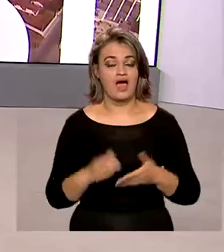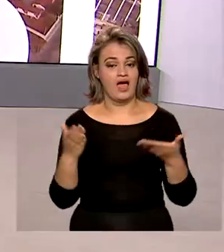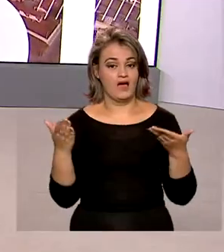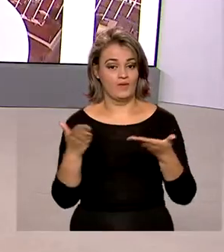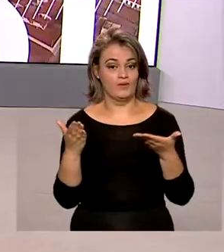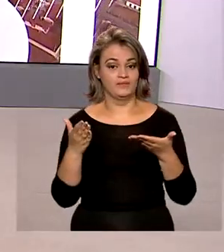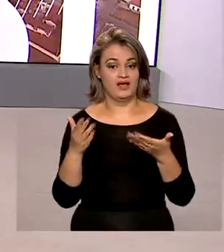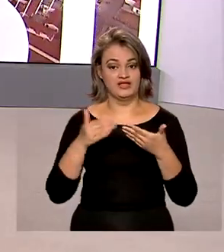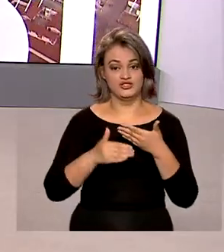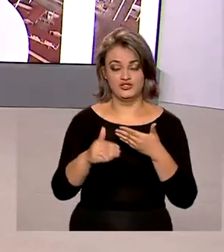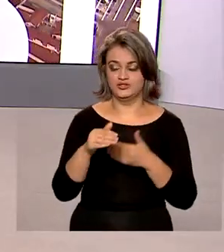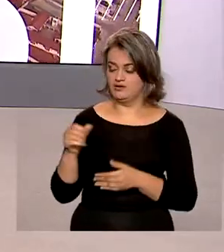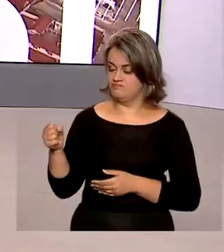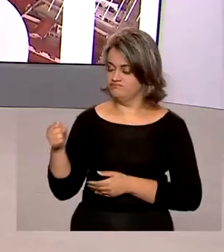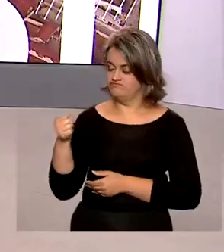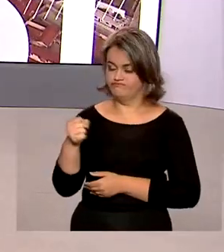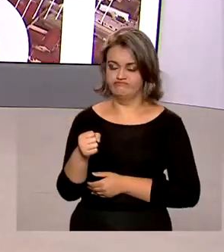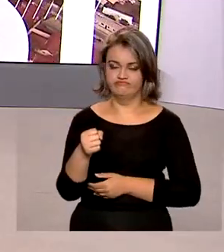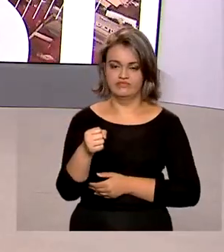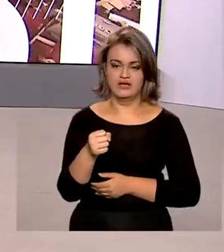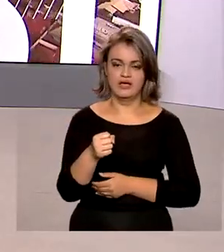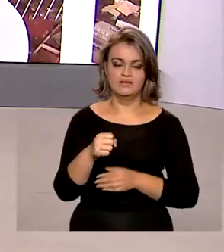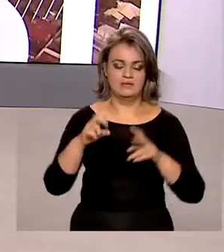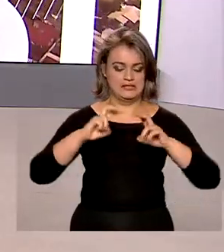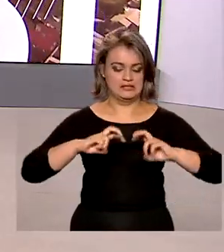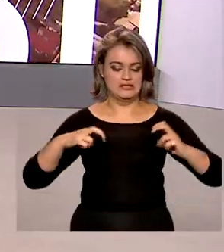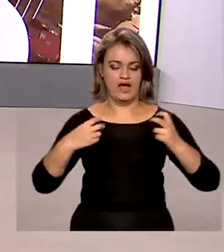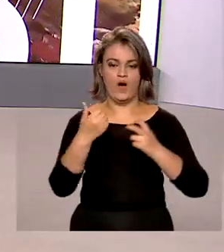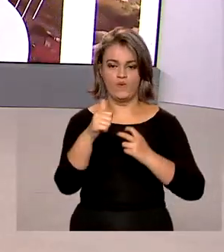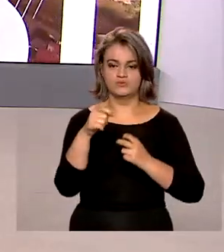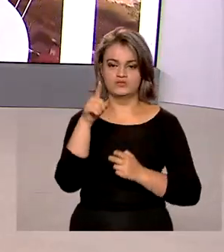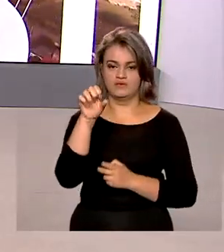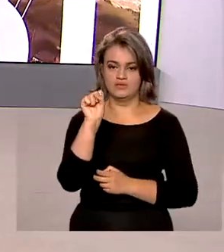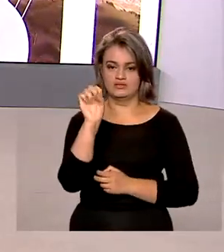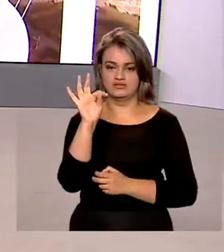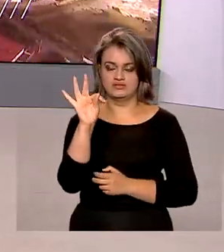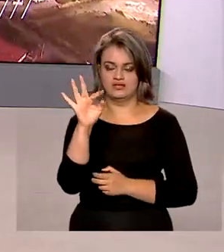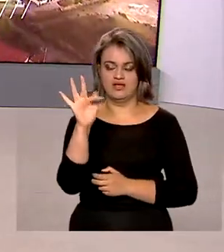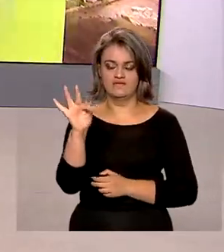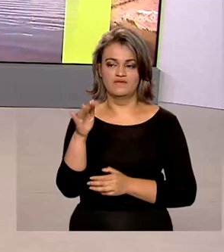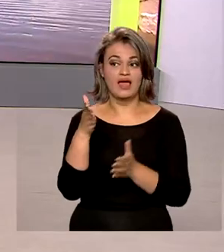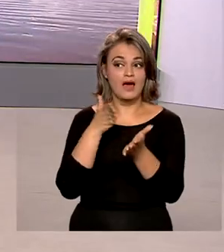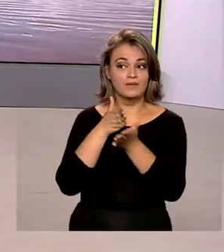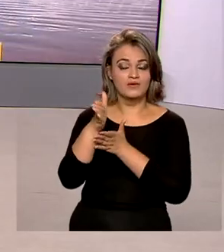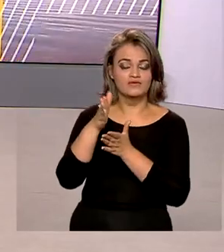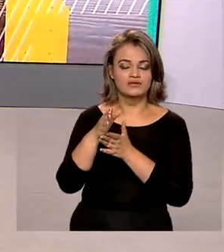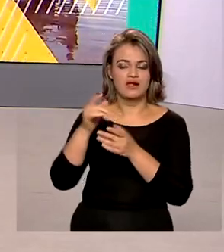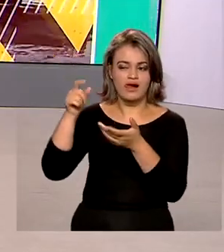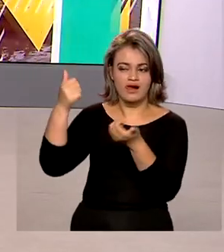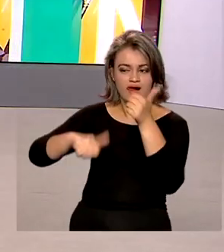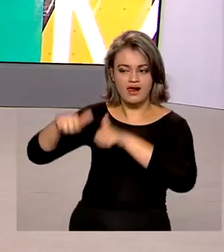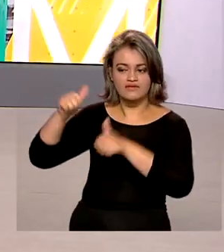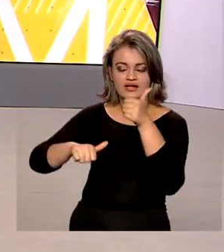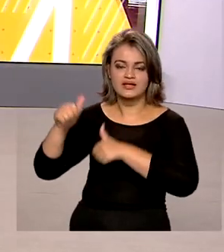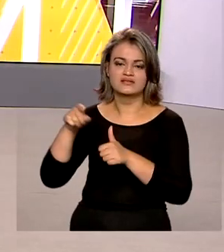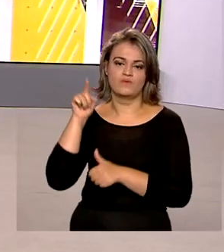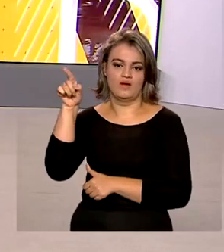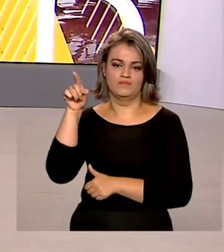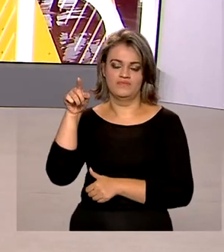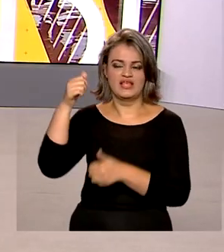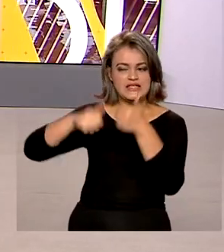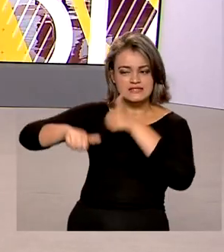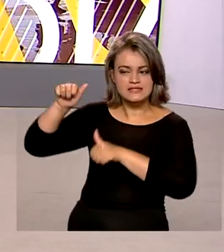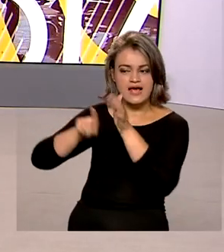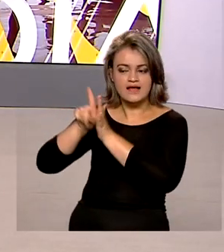próximo passo para André Mendonça assumir uma das 11 cadeiras do STF é ser aprovado em sabatina no Senado Federal. A